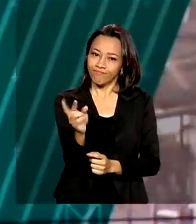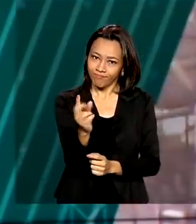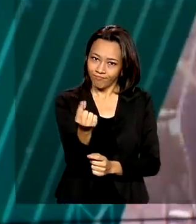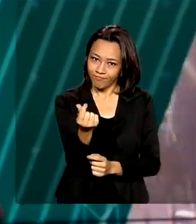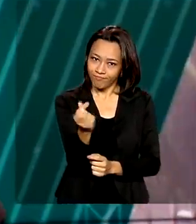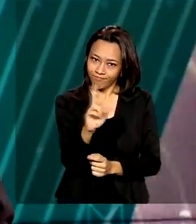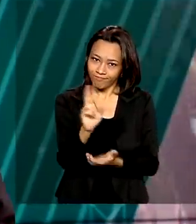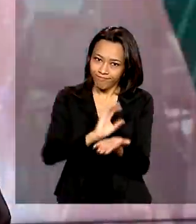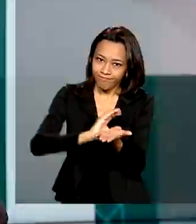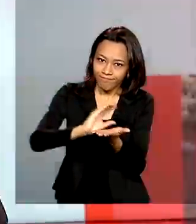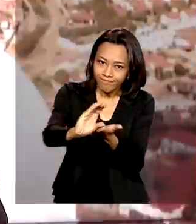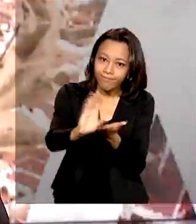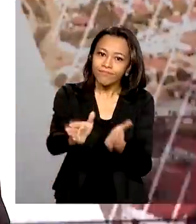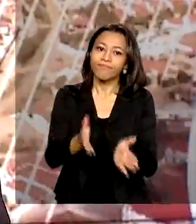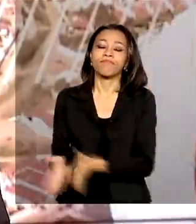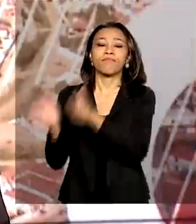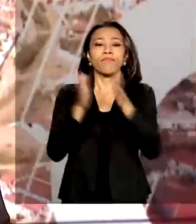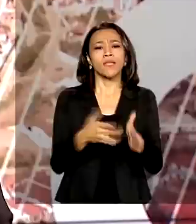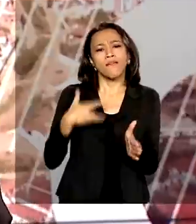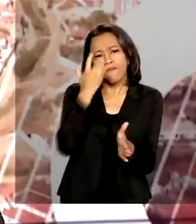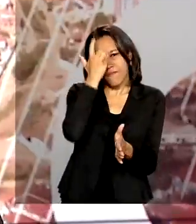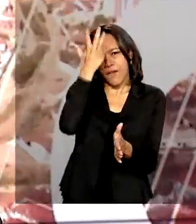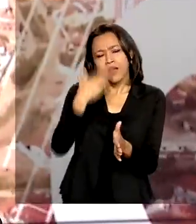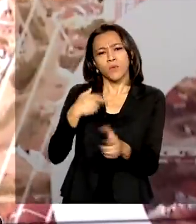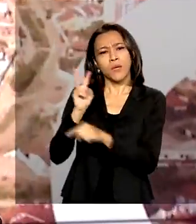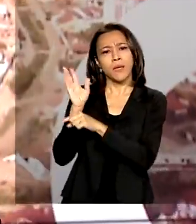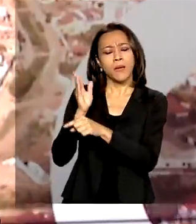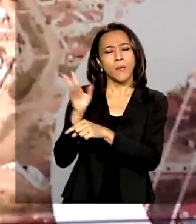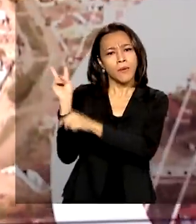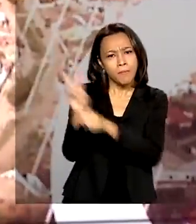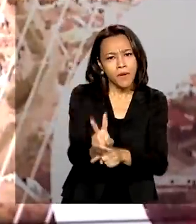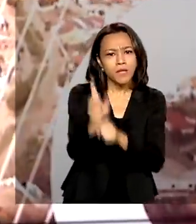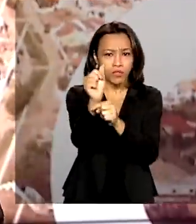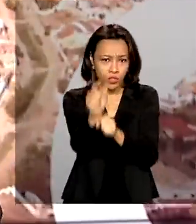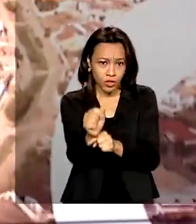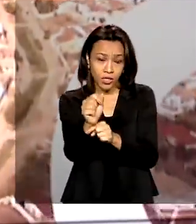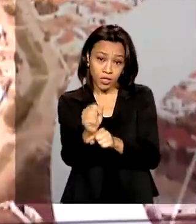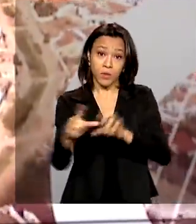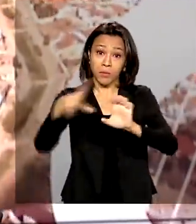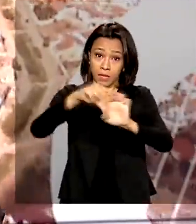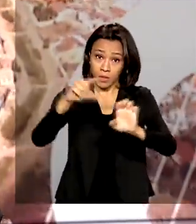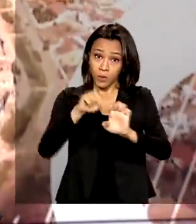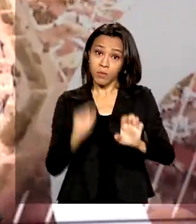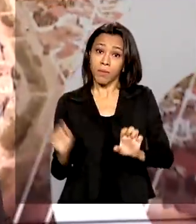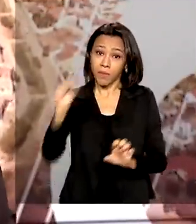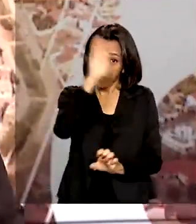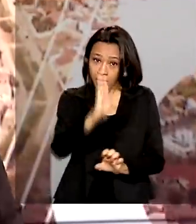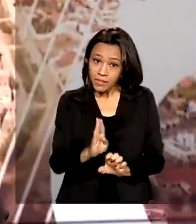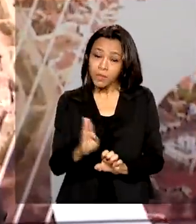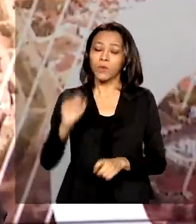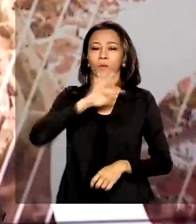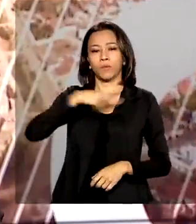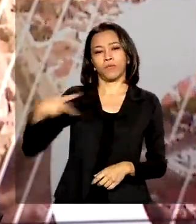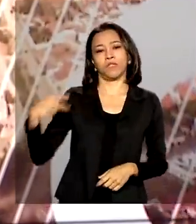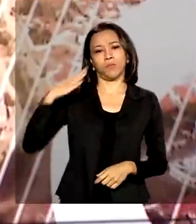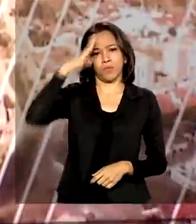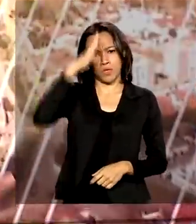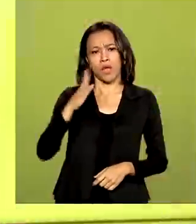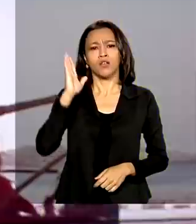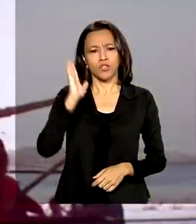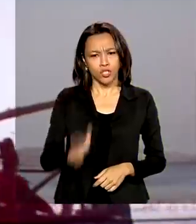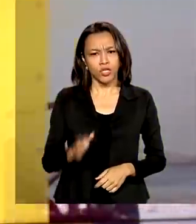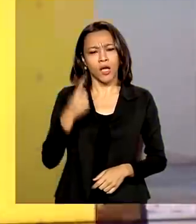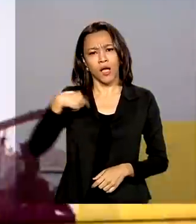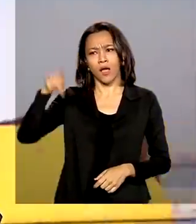E para facilitar mais ainda o acesso ao crédito por empreendedores de todo o Brasil, o presidente Jair Bolsonaro sancionou